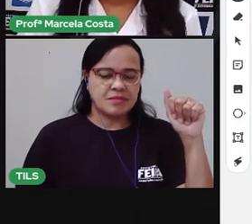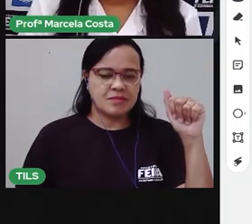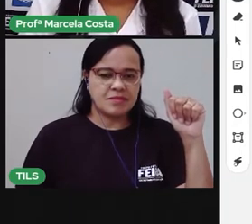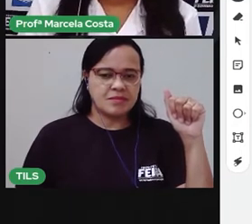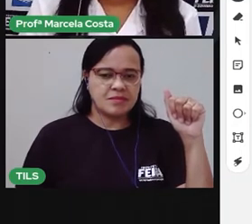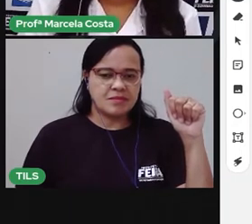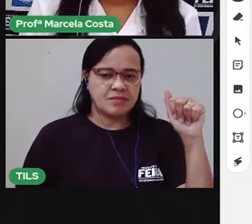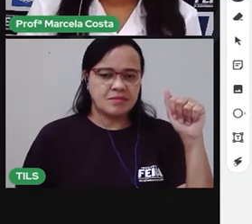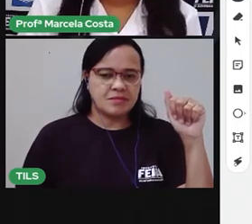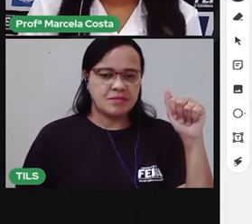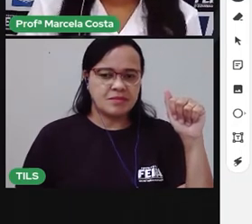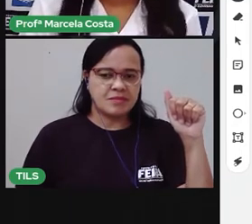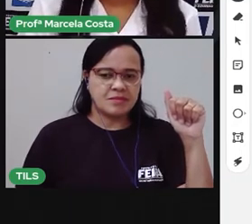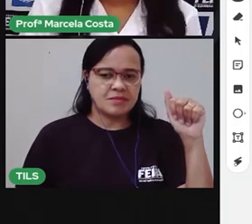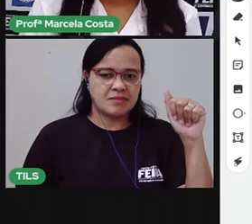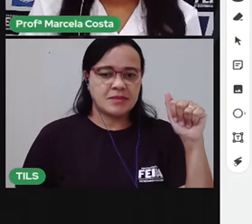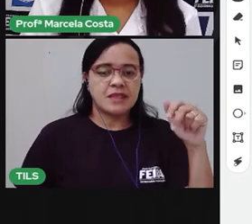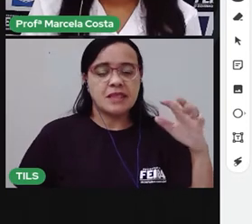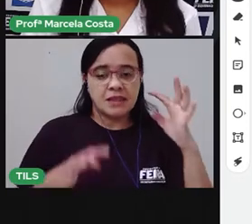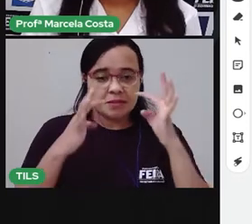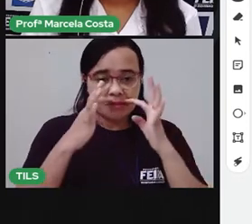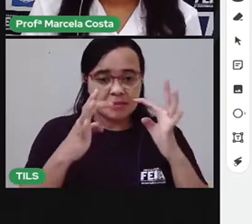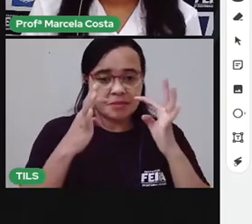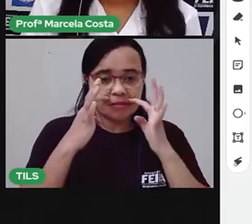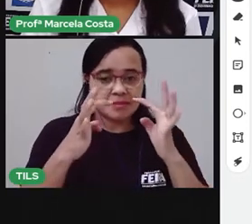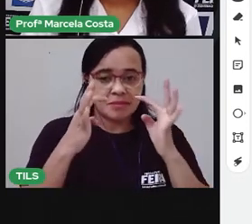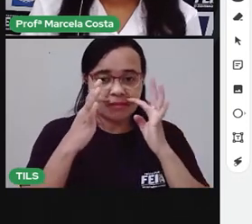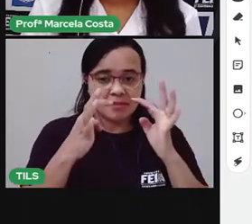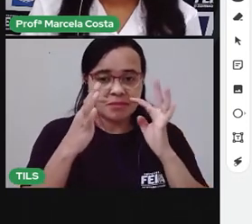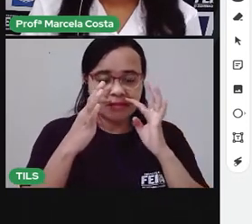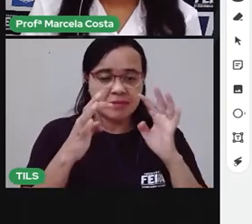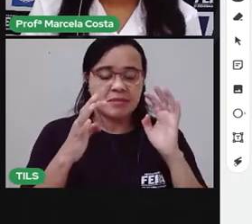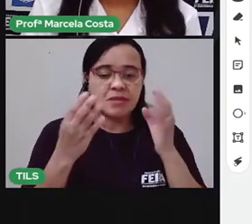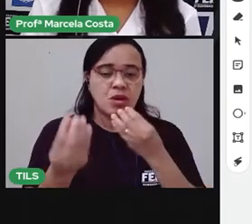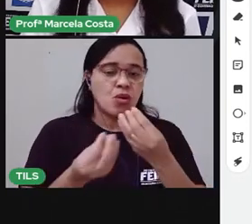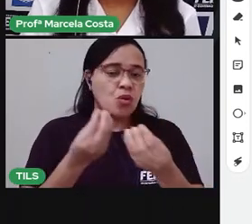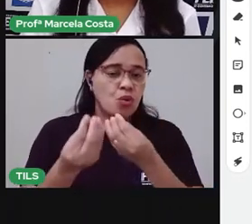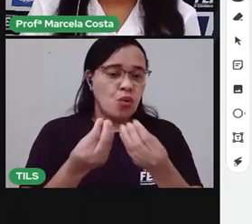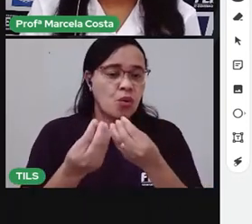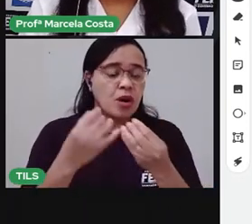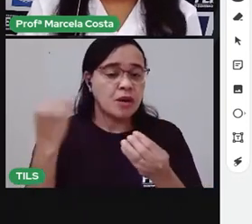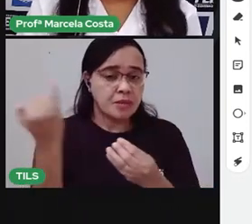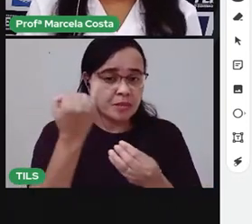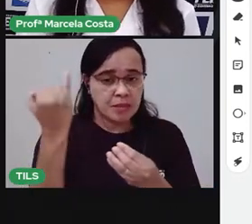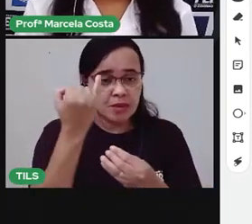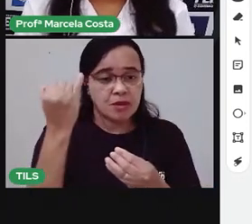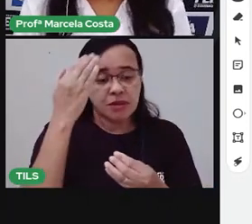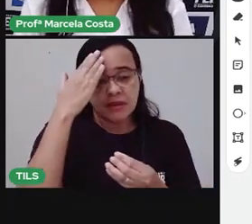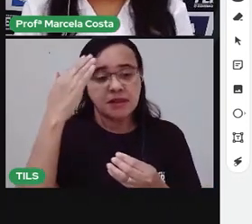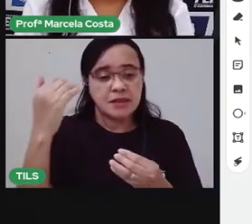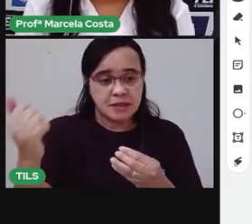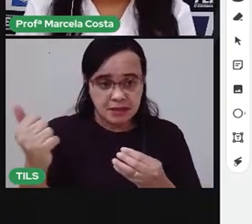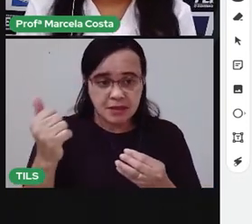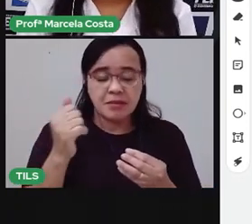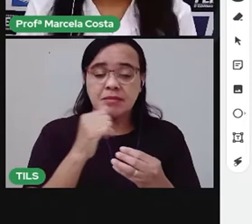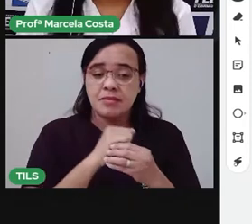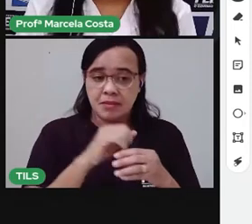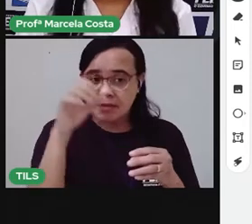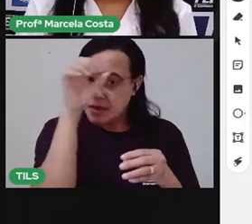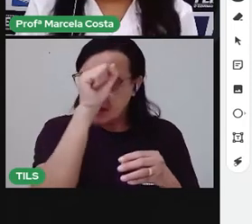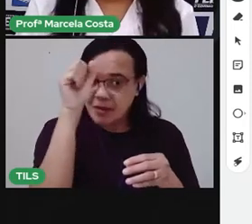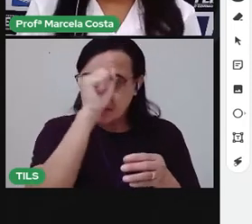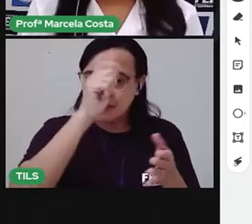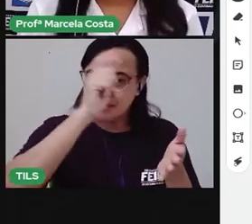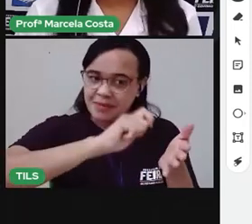canetinha virtual aqui. Preste atenção nesse movimento que é importante você saber como é que faz esse movimento pra aprender a escrever.